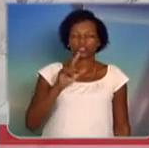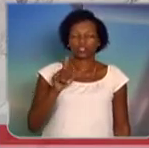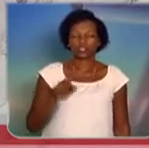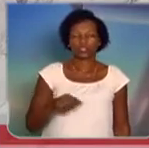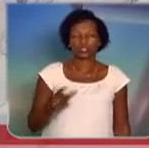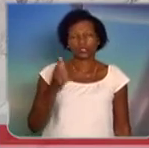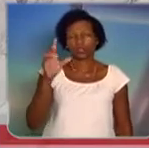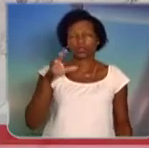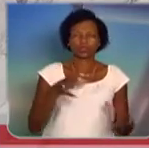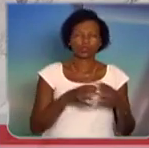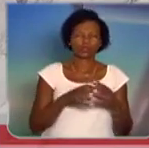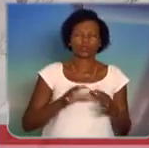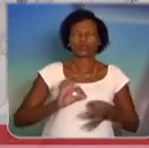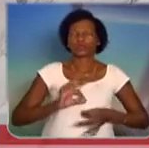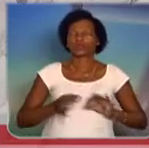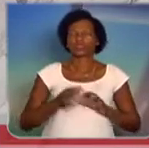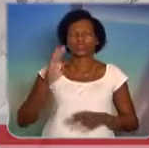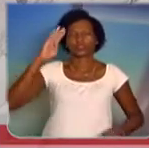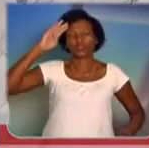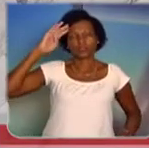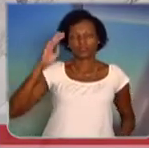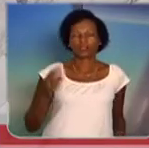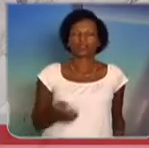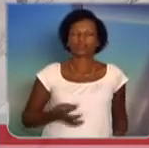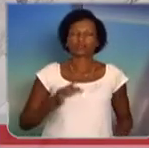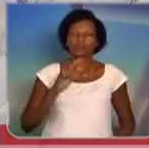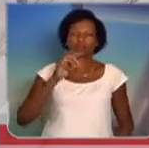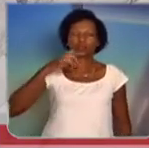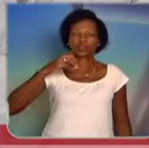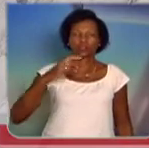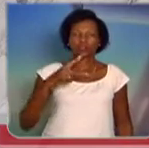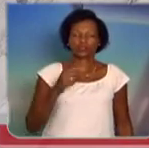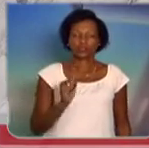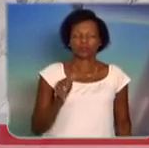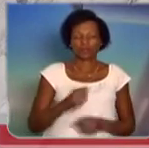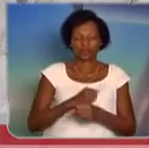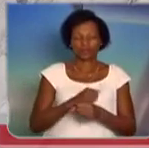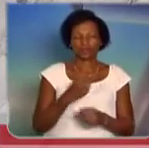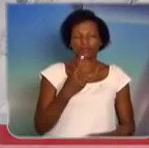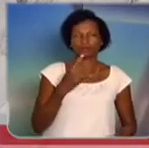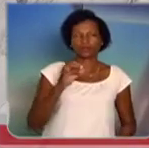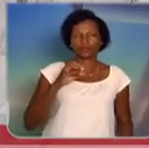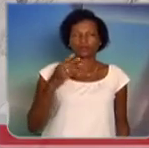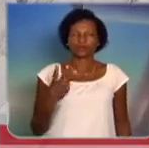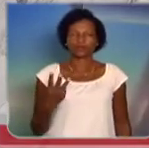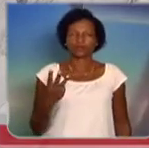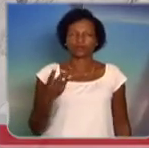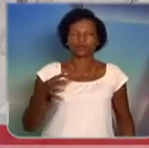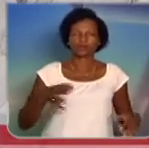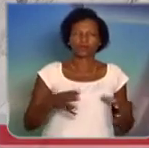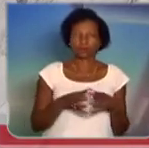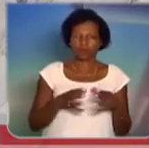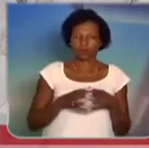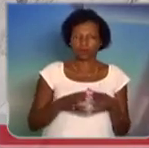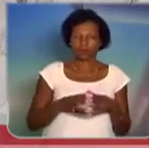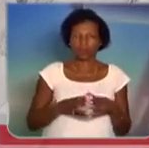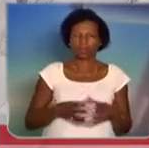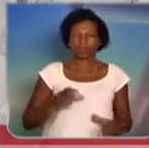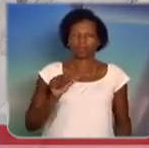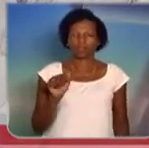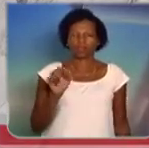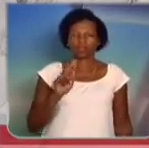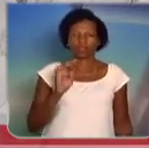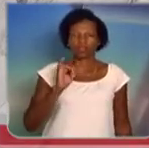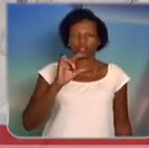pudermos participar com toda aquela tropa dos 103 anos do Grupo de Artilharia de Campanha